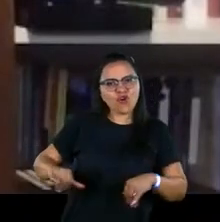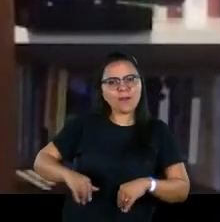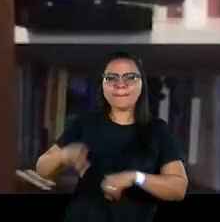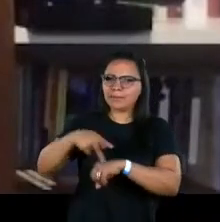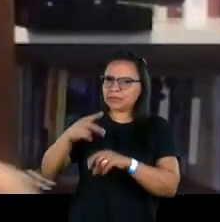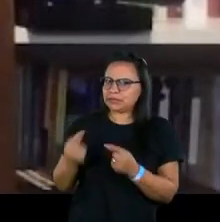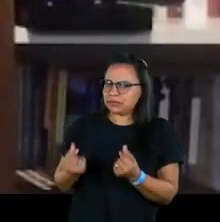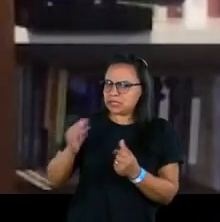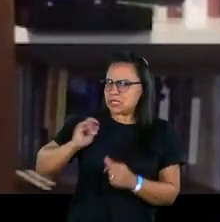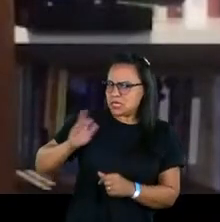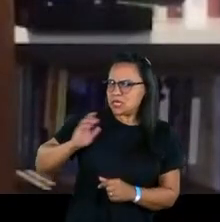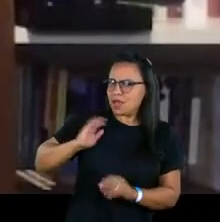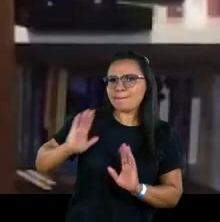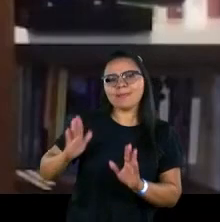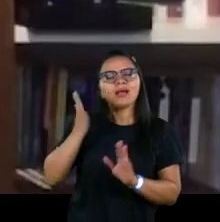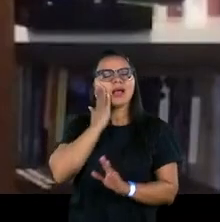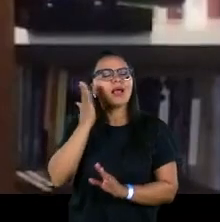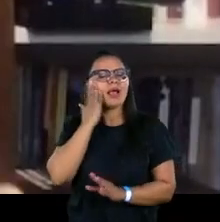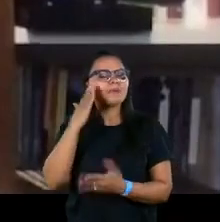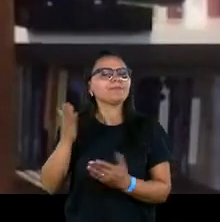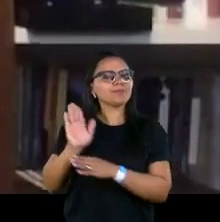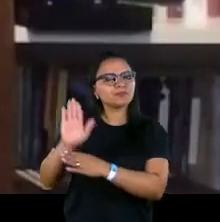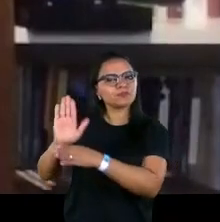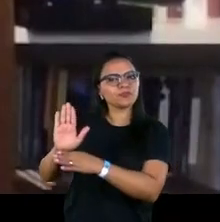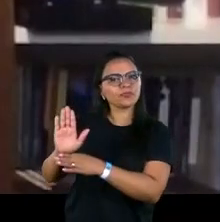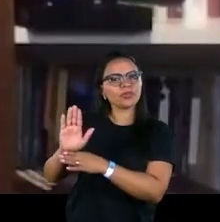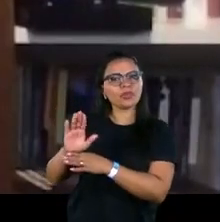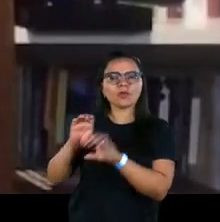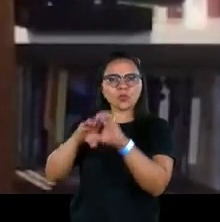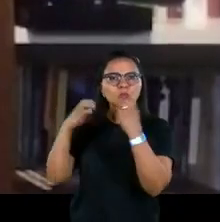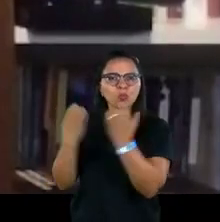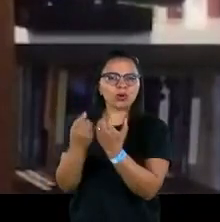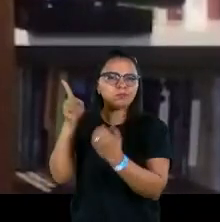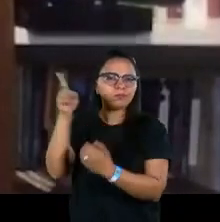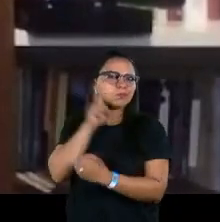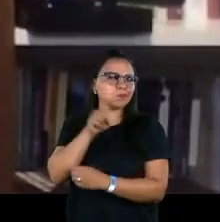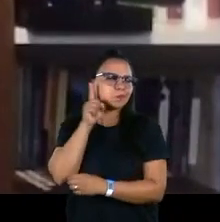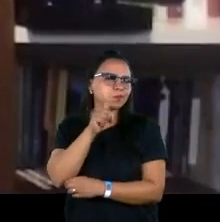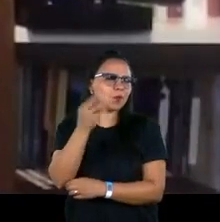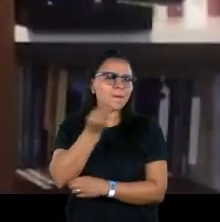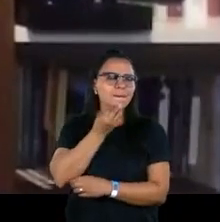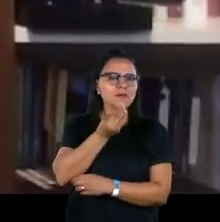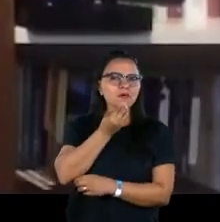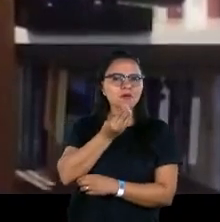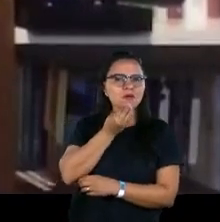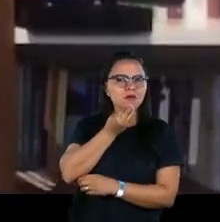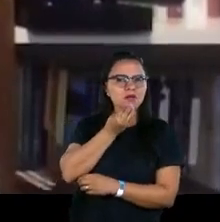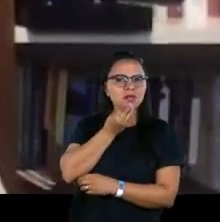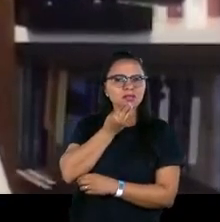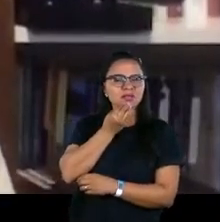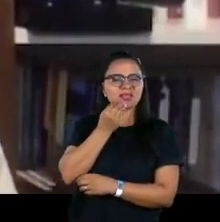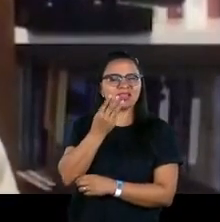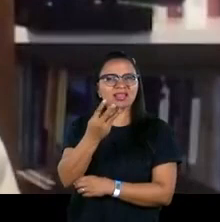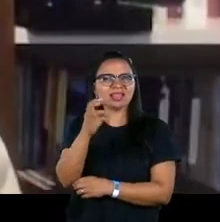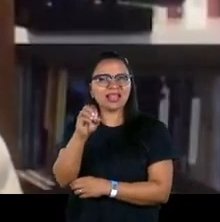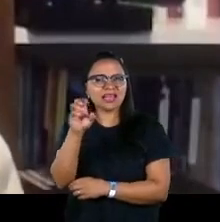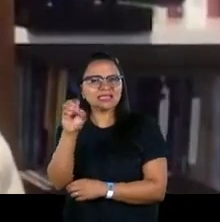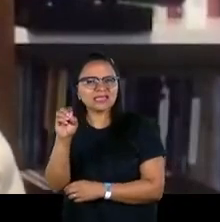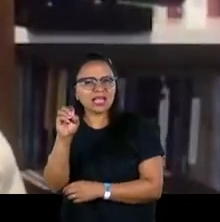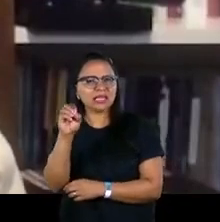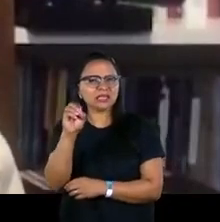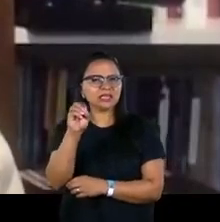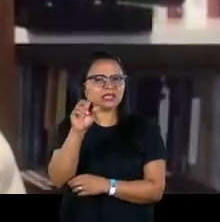rico e tinham isso muito presente. Quando, nesse congresso nos Estados Unidos, eu tive a oportunidade de ter contato com mais de 300